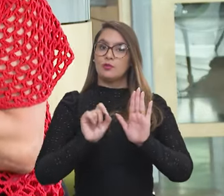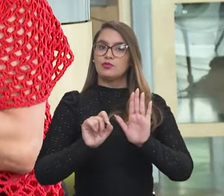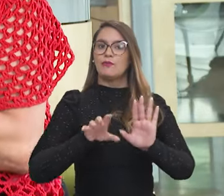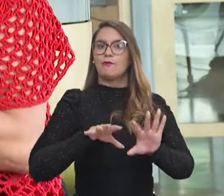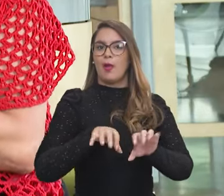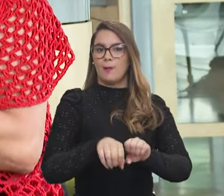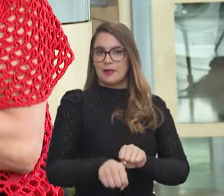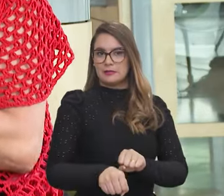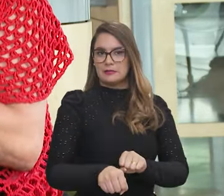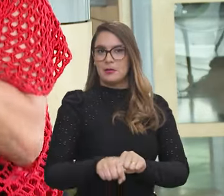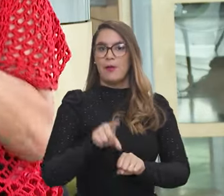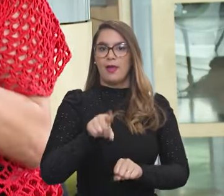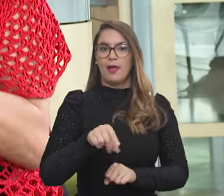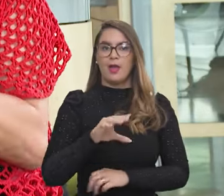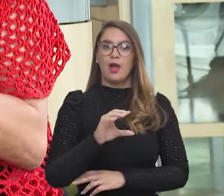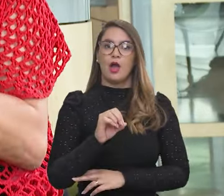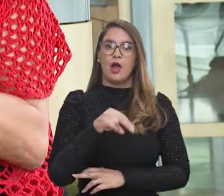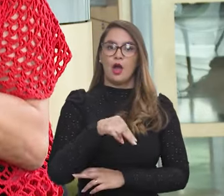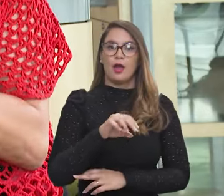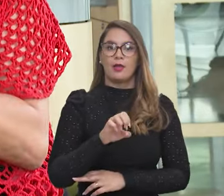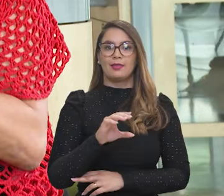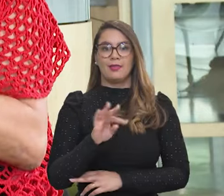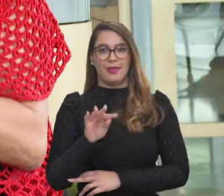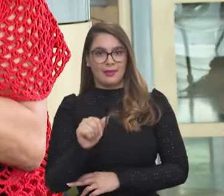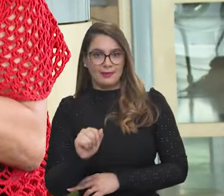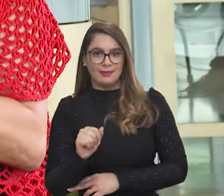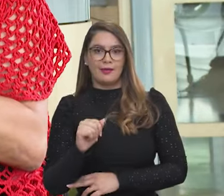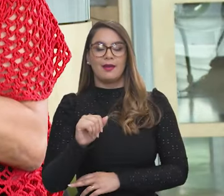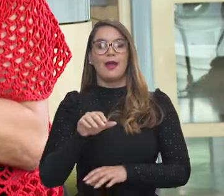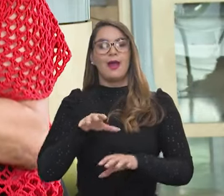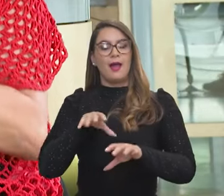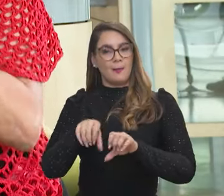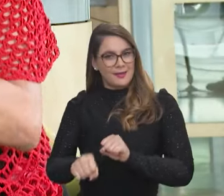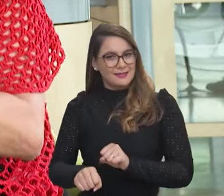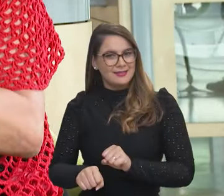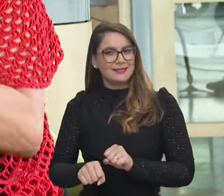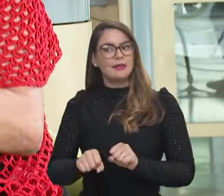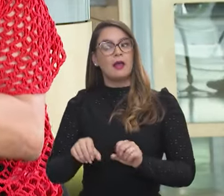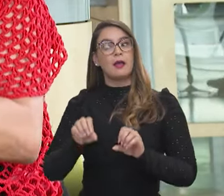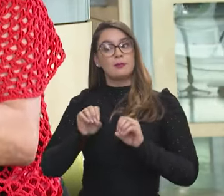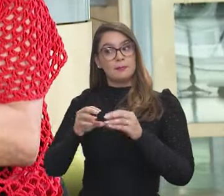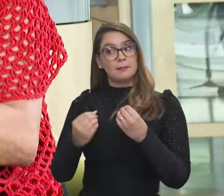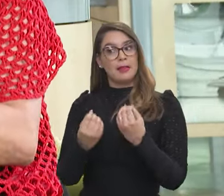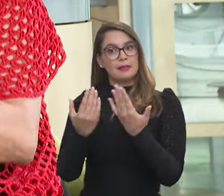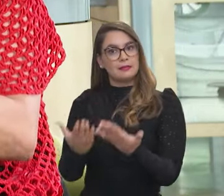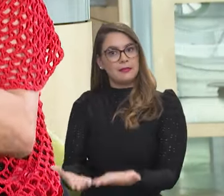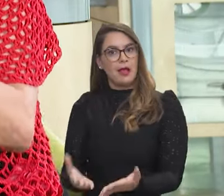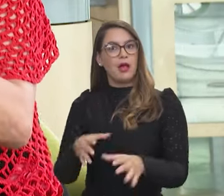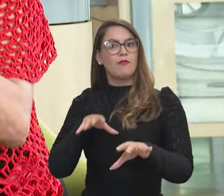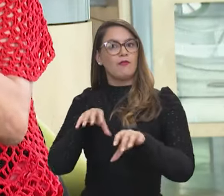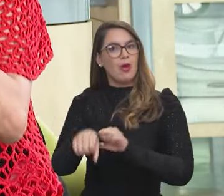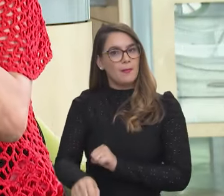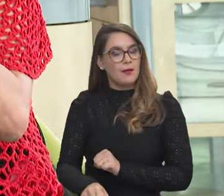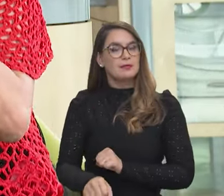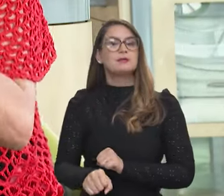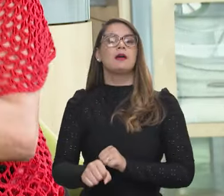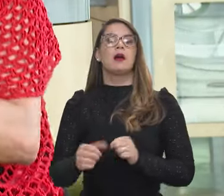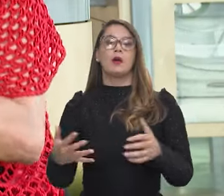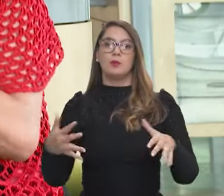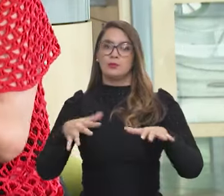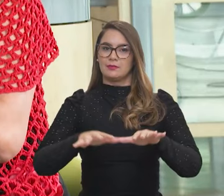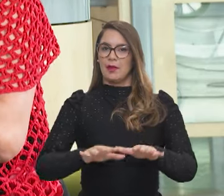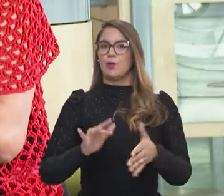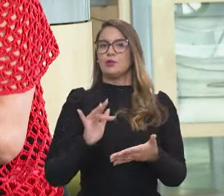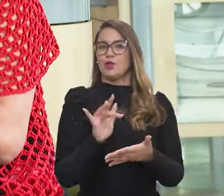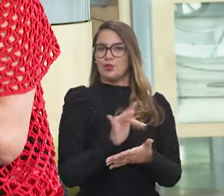formação, que é o Conecta Capacita, que é o nosso programa do PAC, para qualificar na